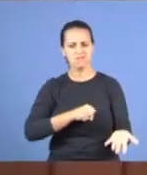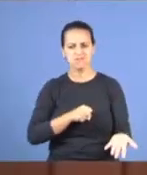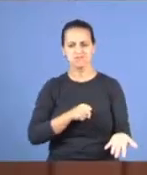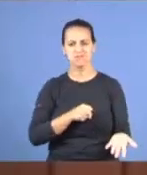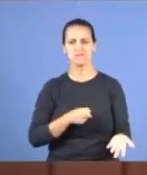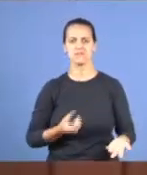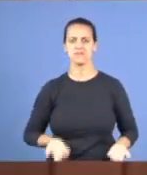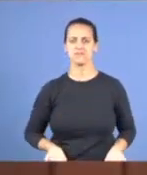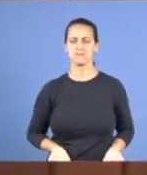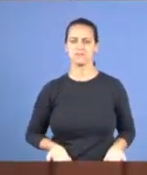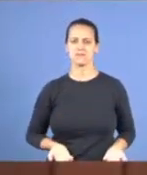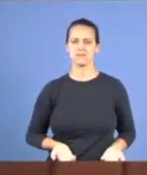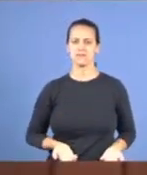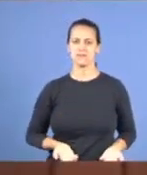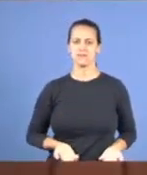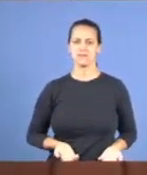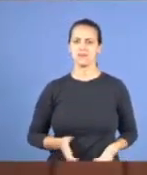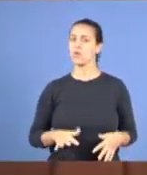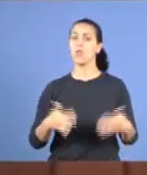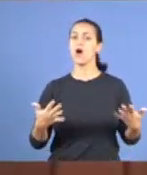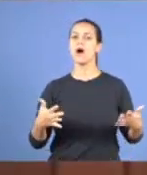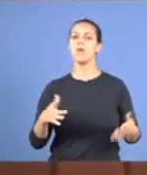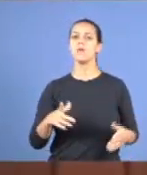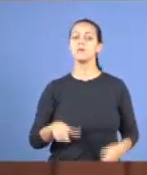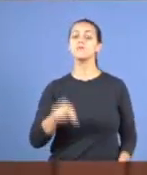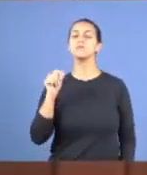bem, então qual é a posição tomada?